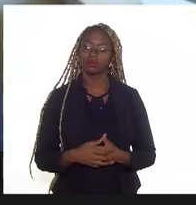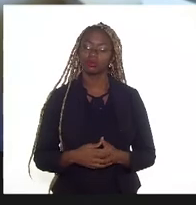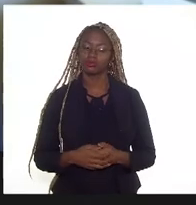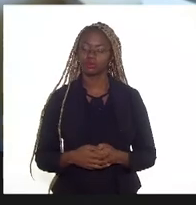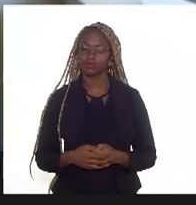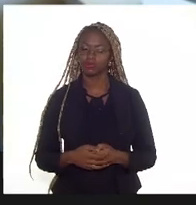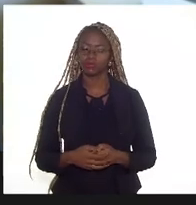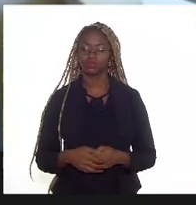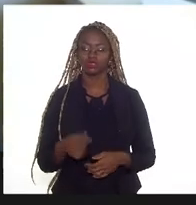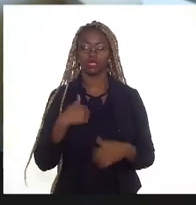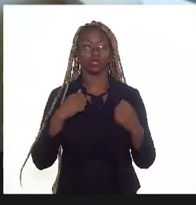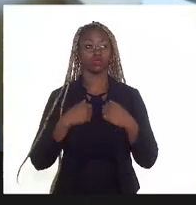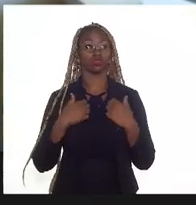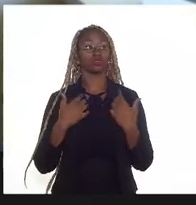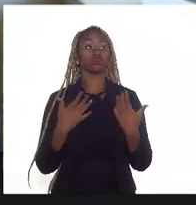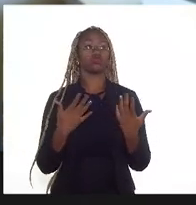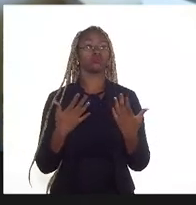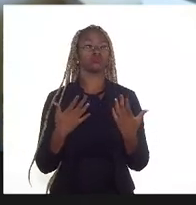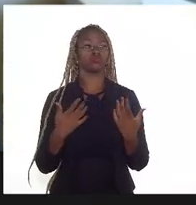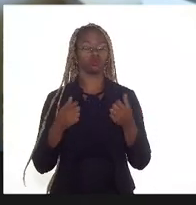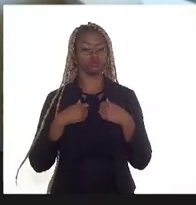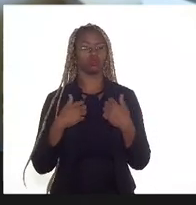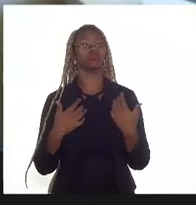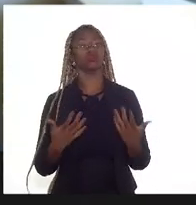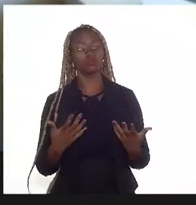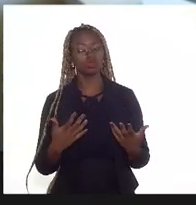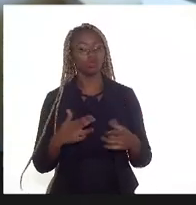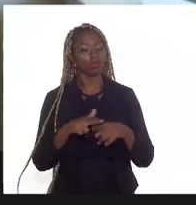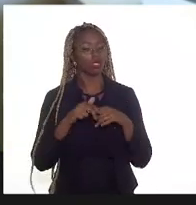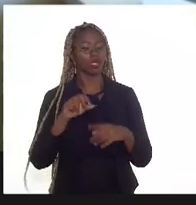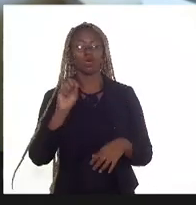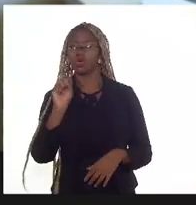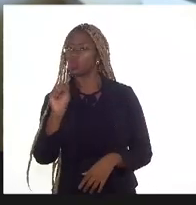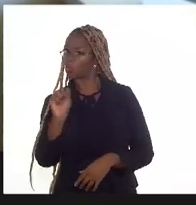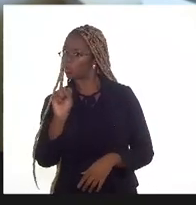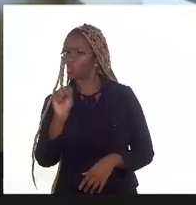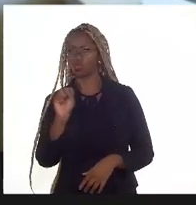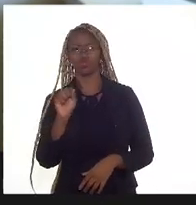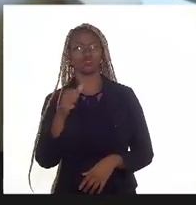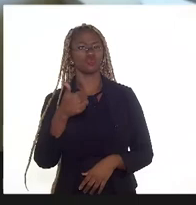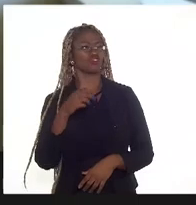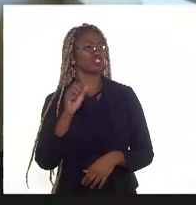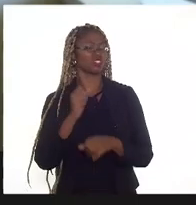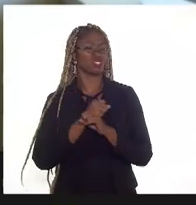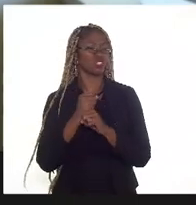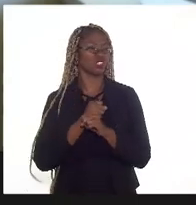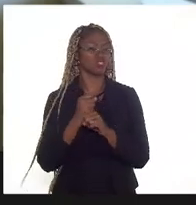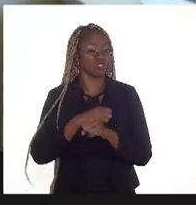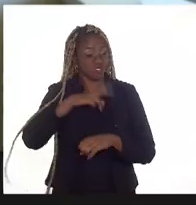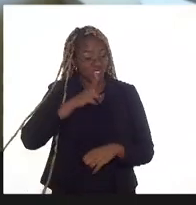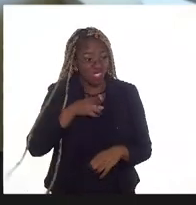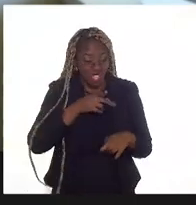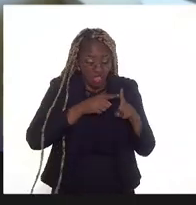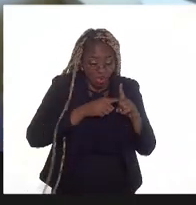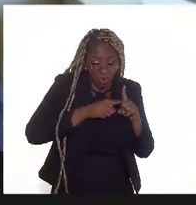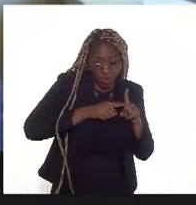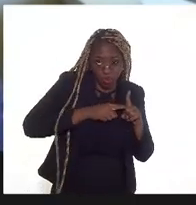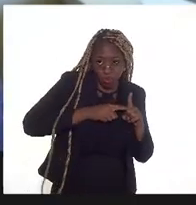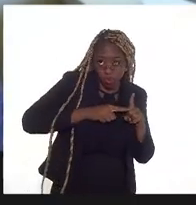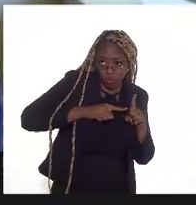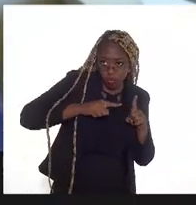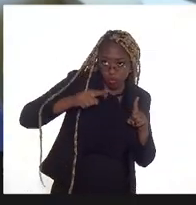eu tomo um susto, não é? Porque daqui a oito, dez anos, mantido essa curva, eu